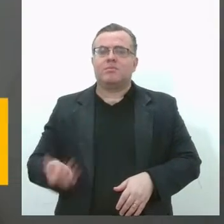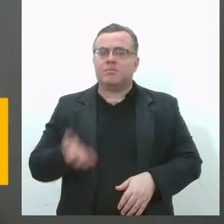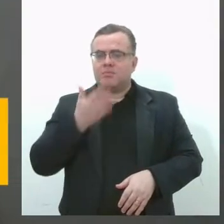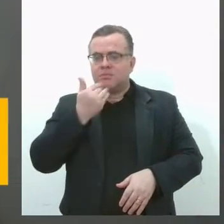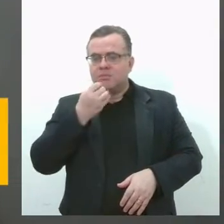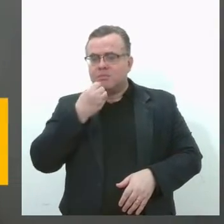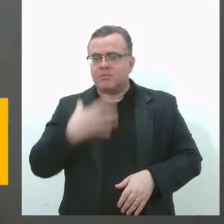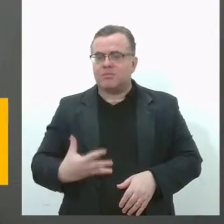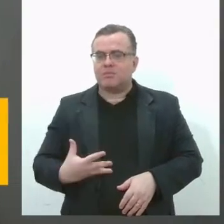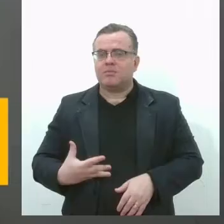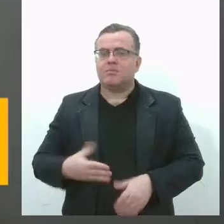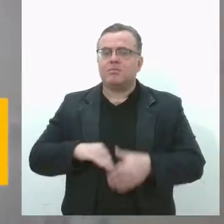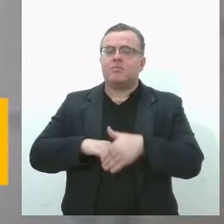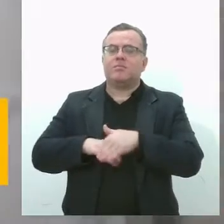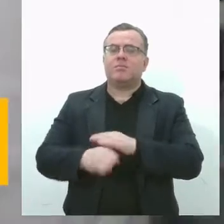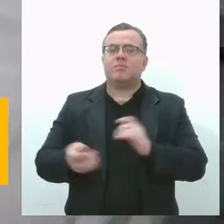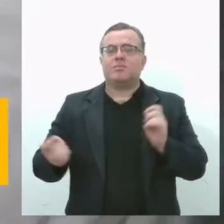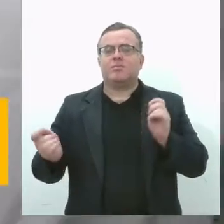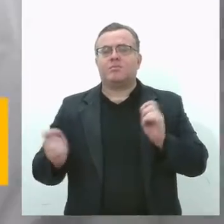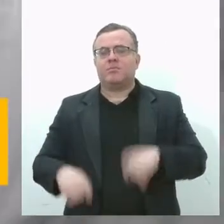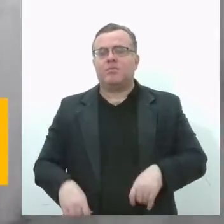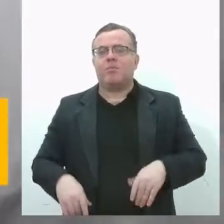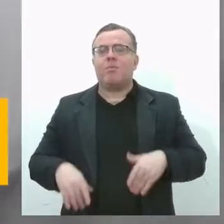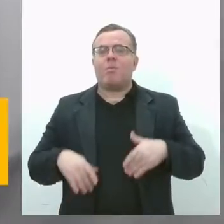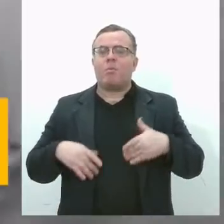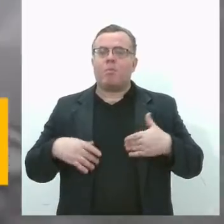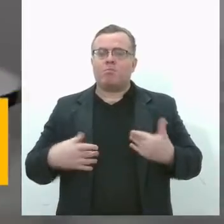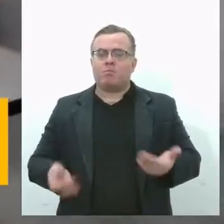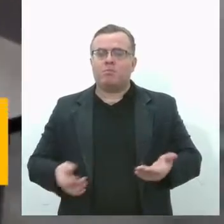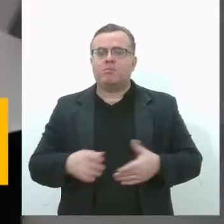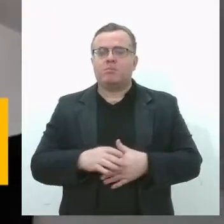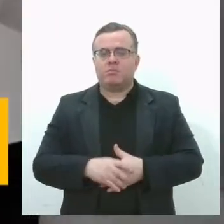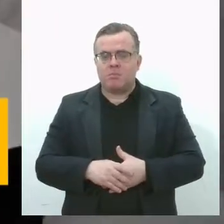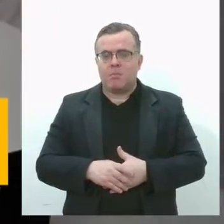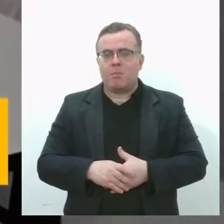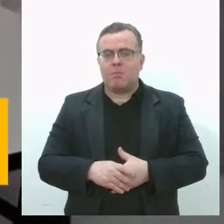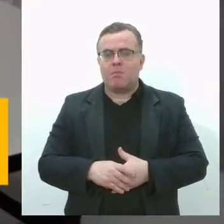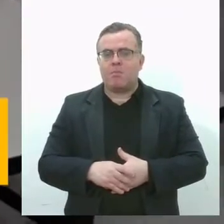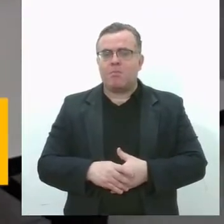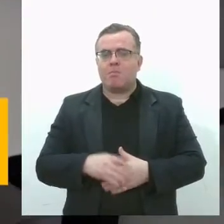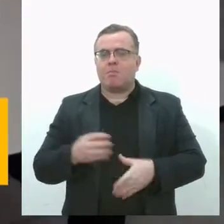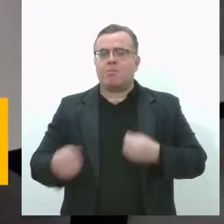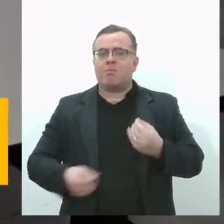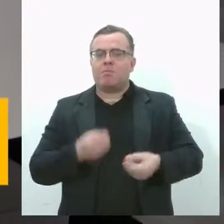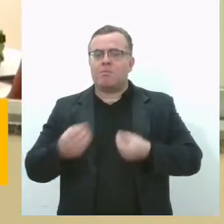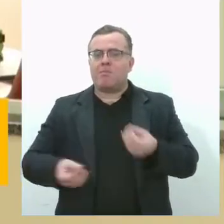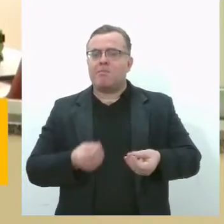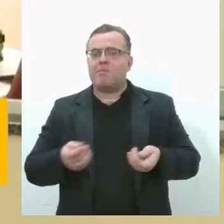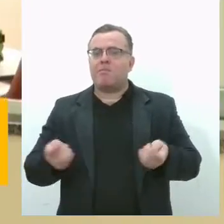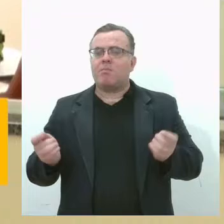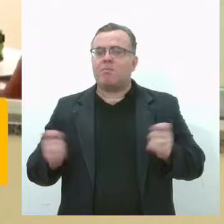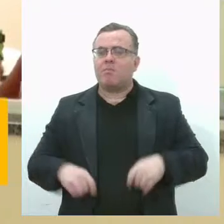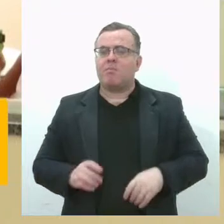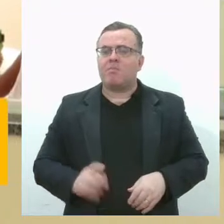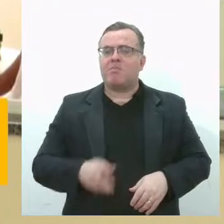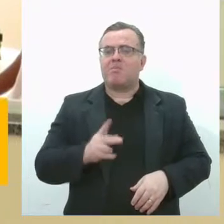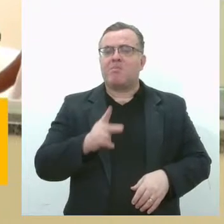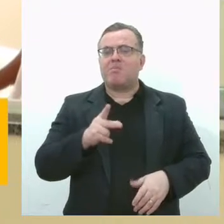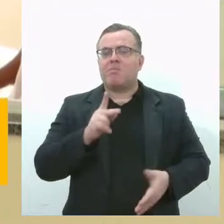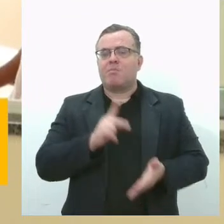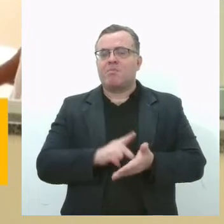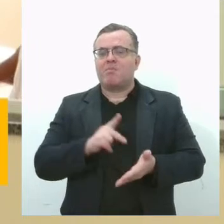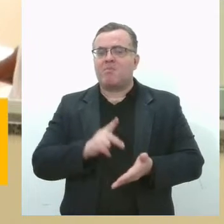e pode, sim, começar nos primeiros anos de vida da criança, como explicou a nutricionista Naira Dantas. A verdade é que nossa